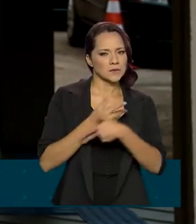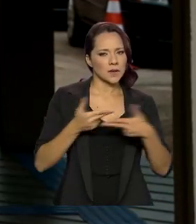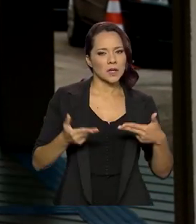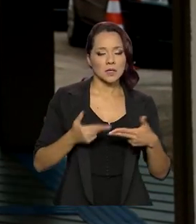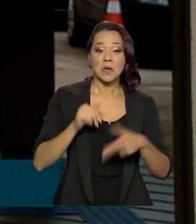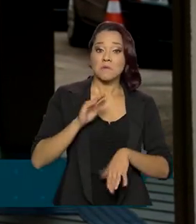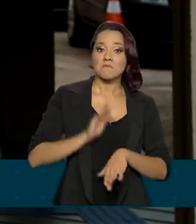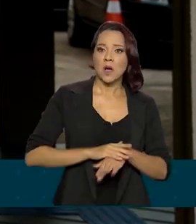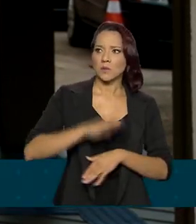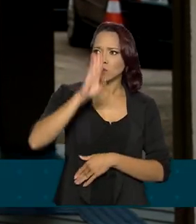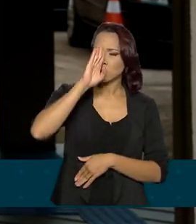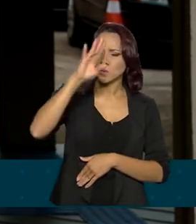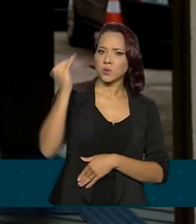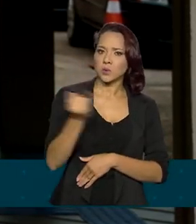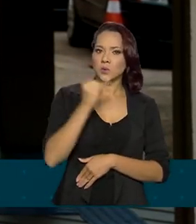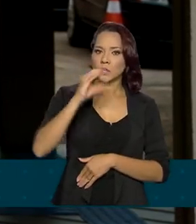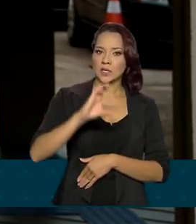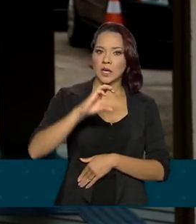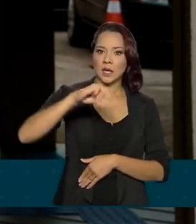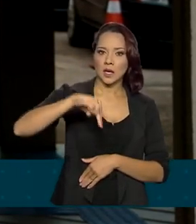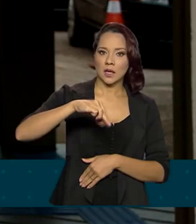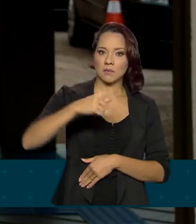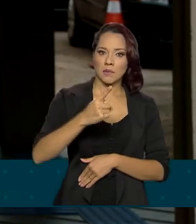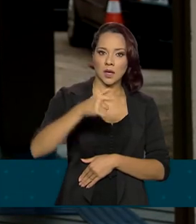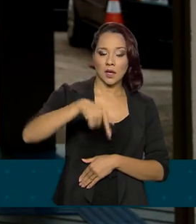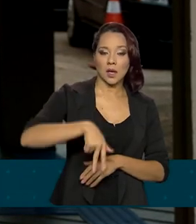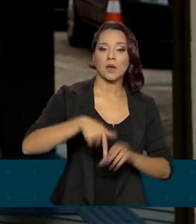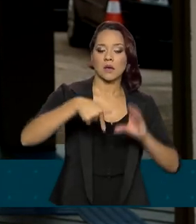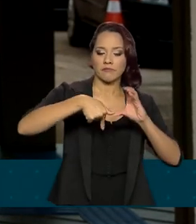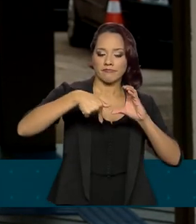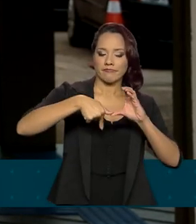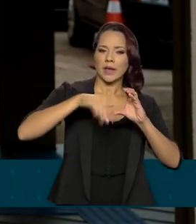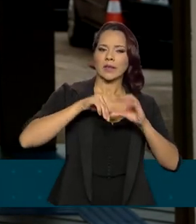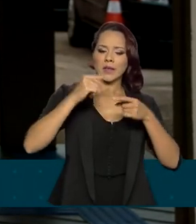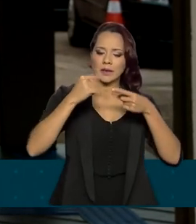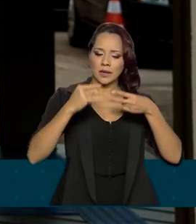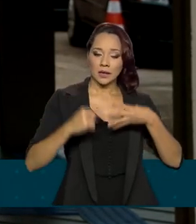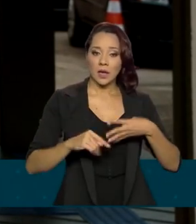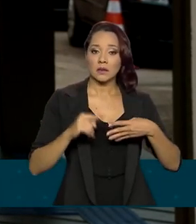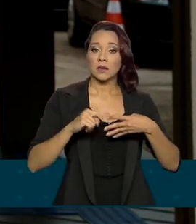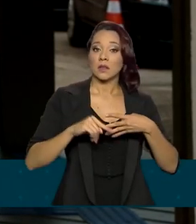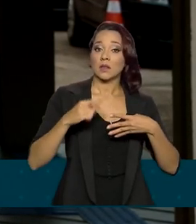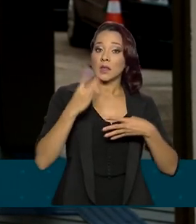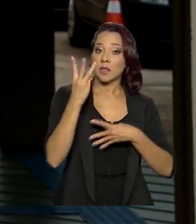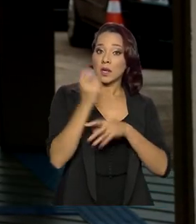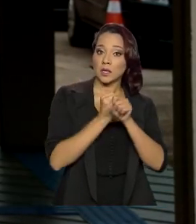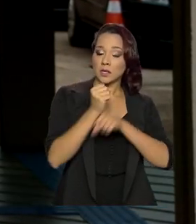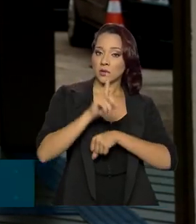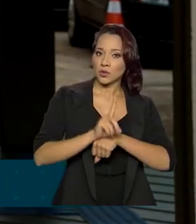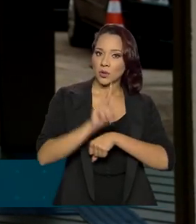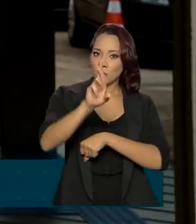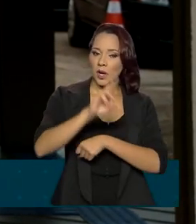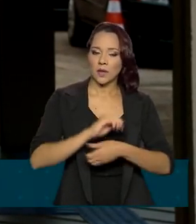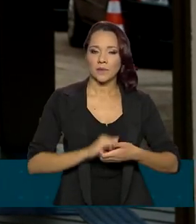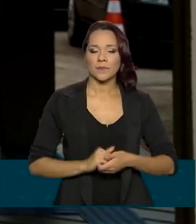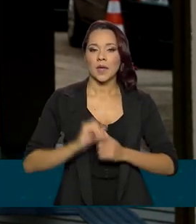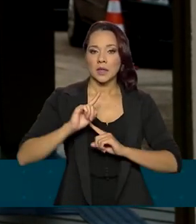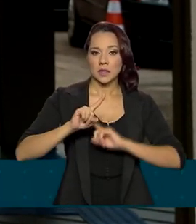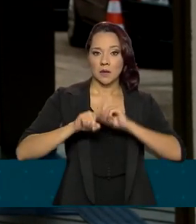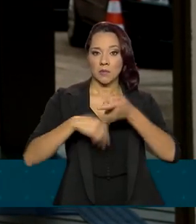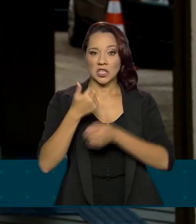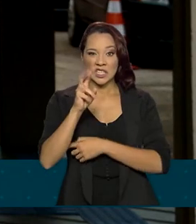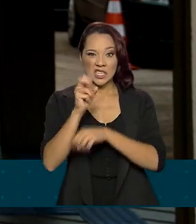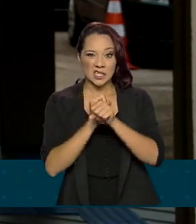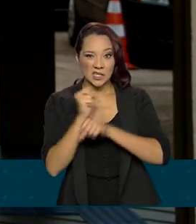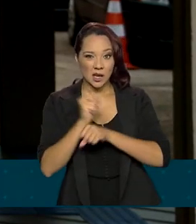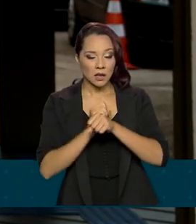as de maior prestígio do CNPq e seguem alguns critérios, como ter pelo menos 3 anos de doutorado. Depois de 15